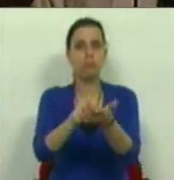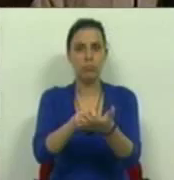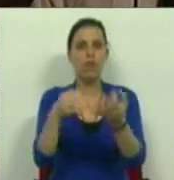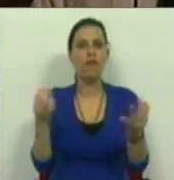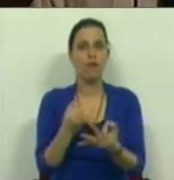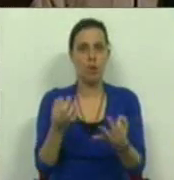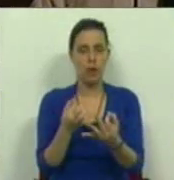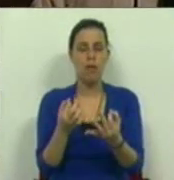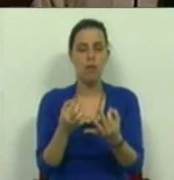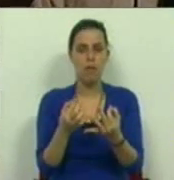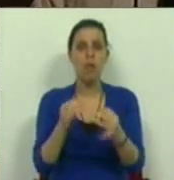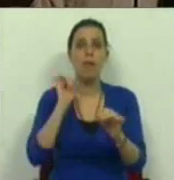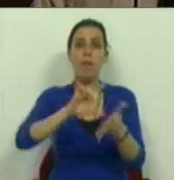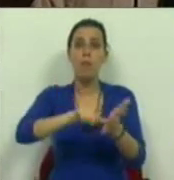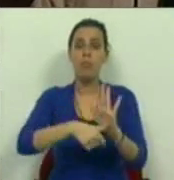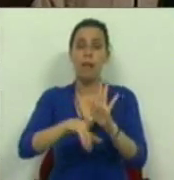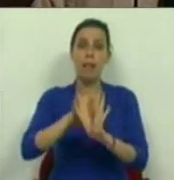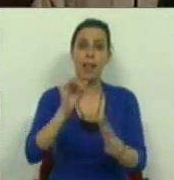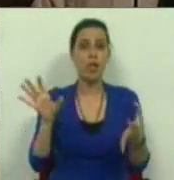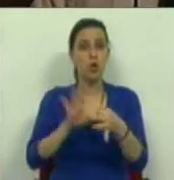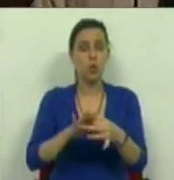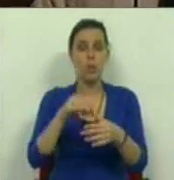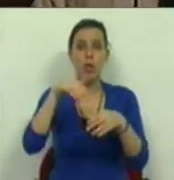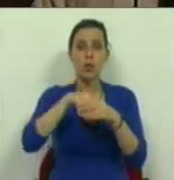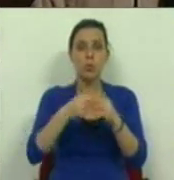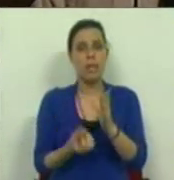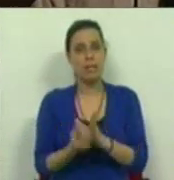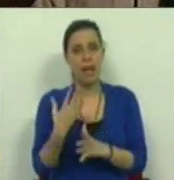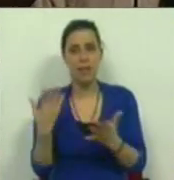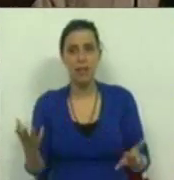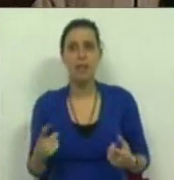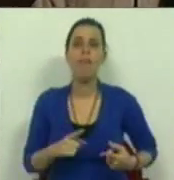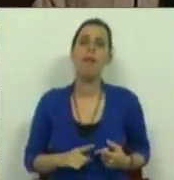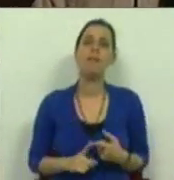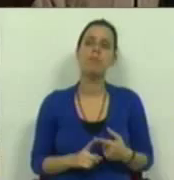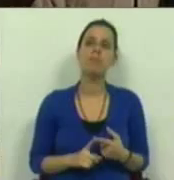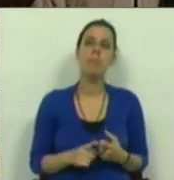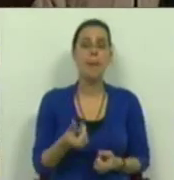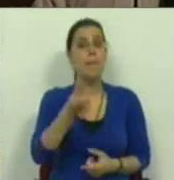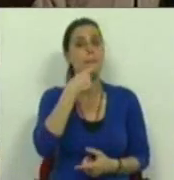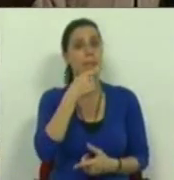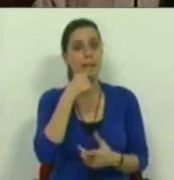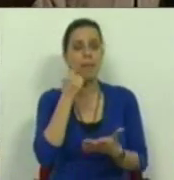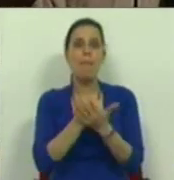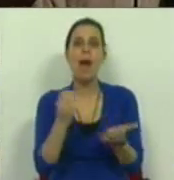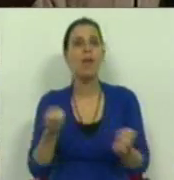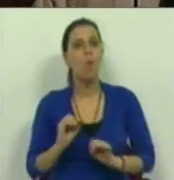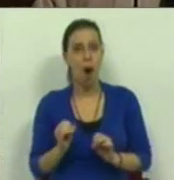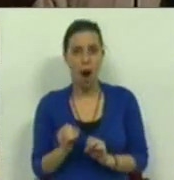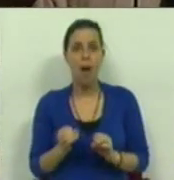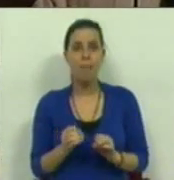os seus projetos-leis sobre substância ativa e medicamentos genéricos,